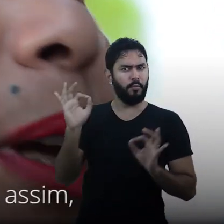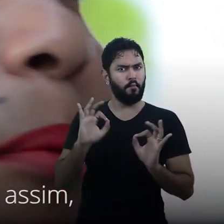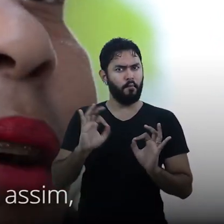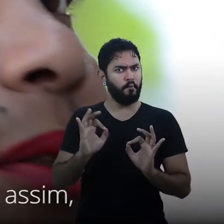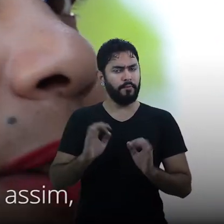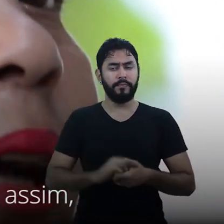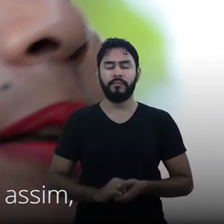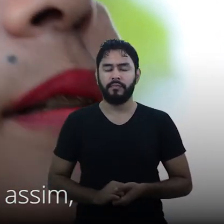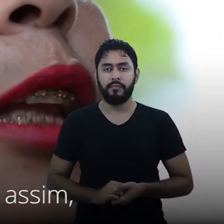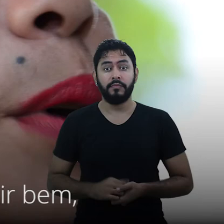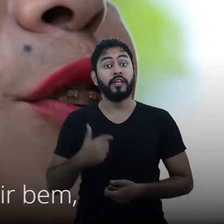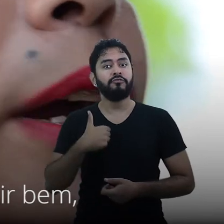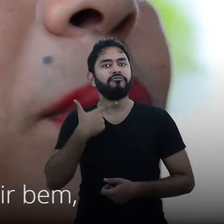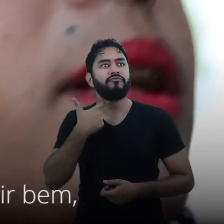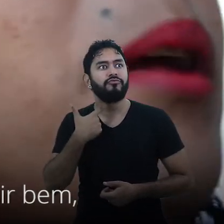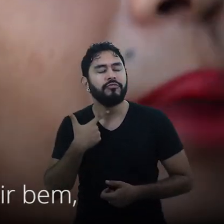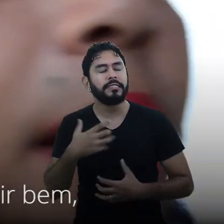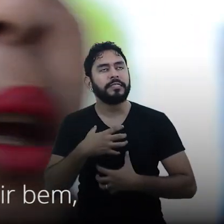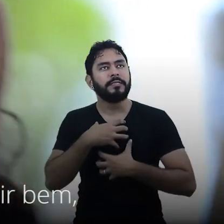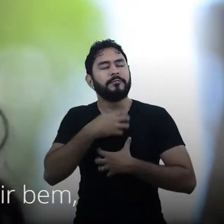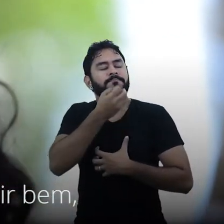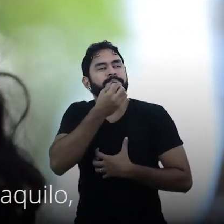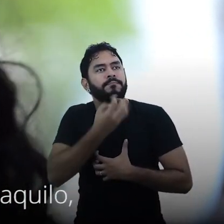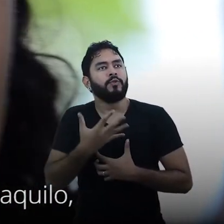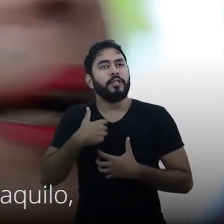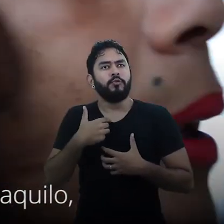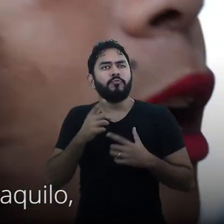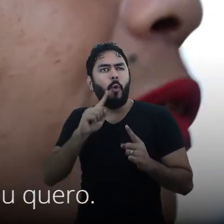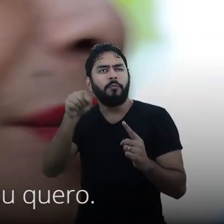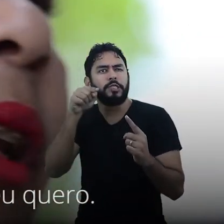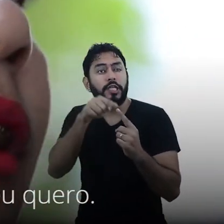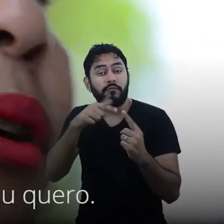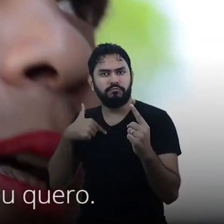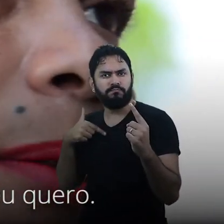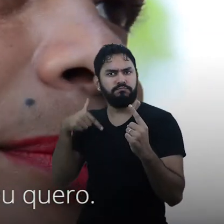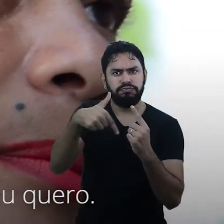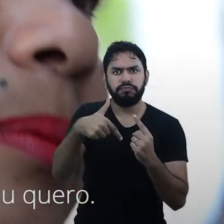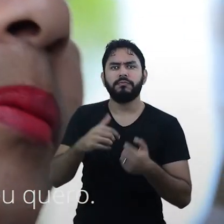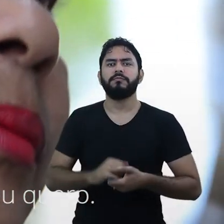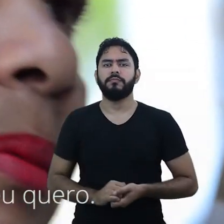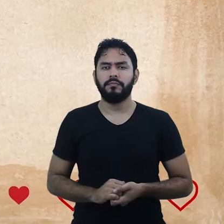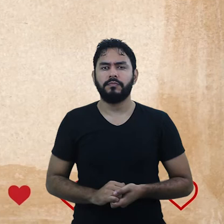tudo que me der vontade, assim, de eu achar que eu me senti bem, que eu achar que eu quero aquilo, eu vou enfrentar aquilo que eu quero.